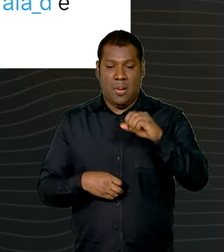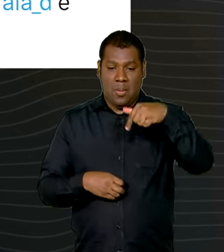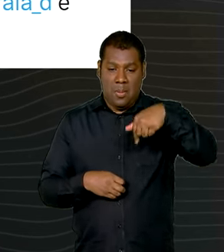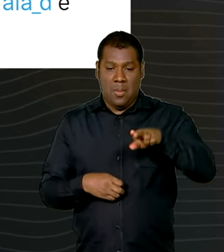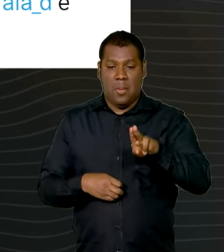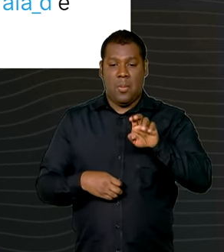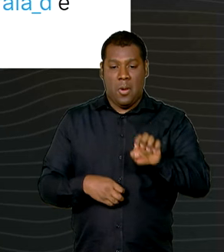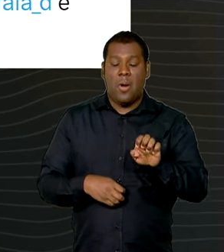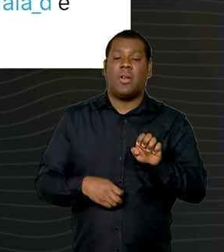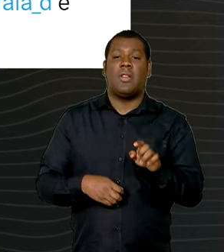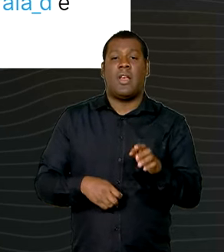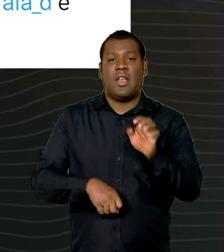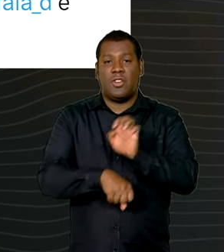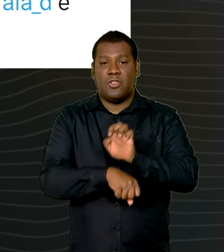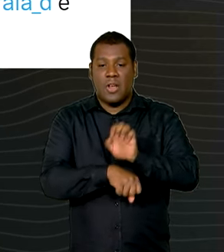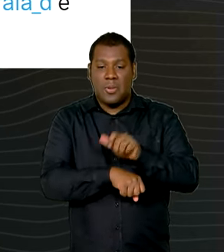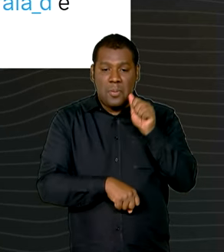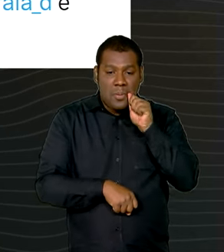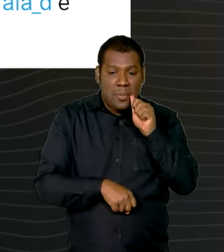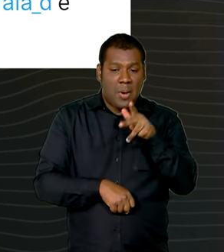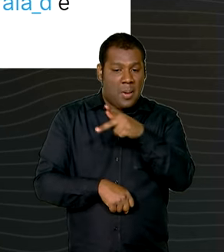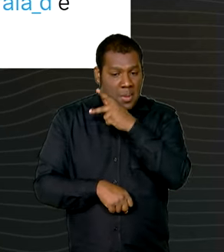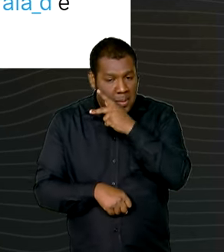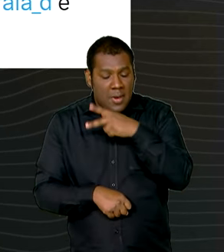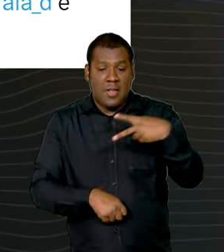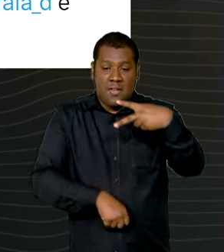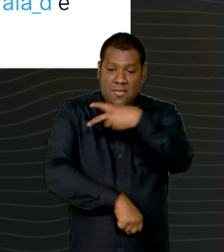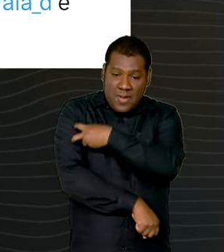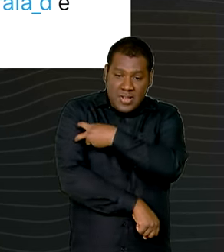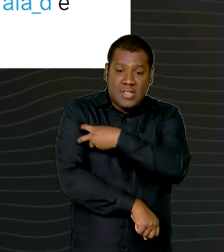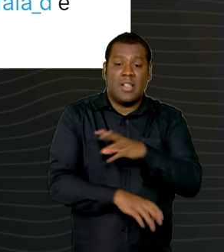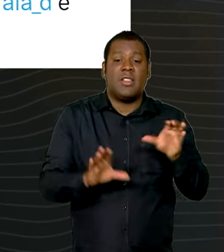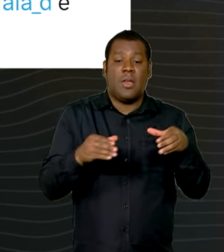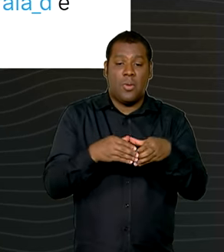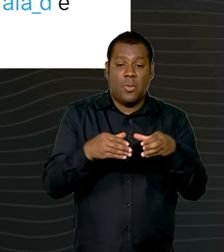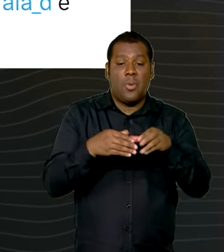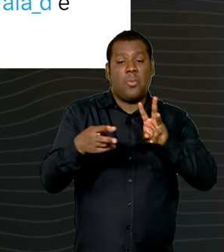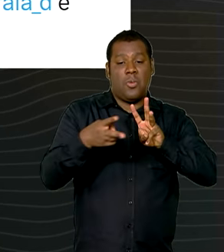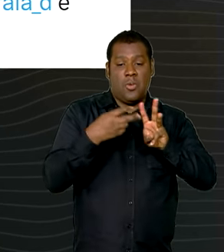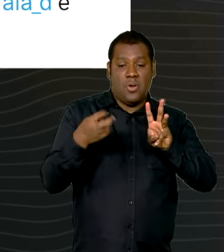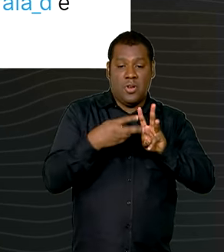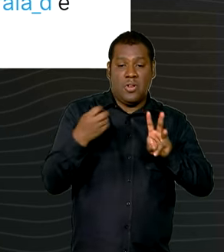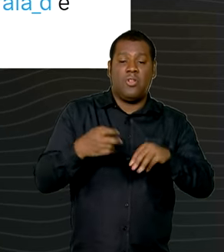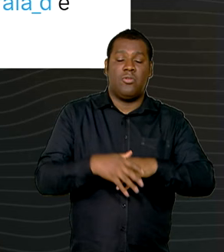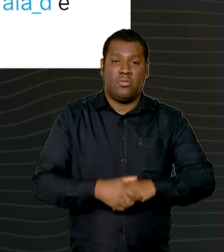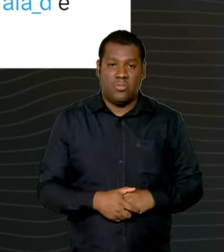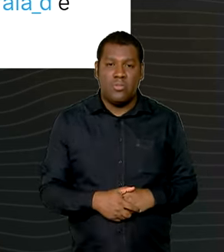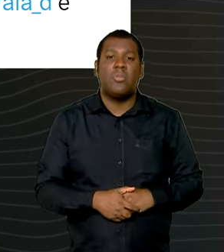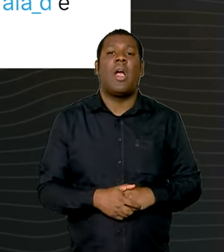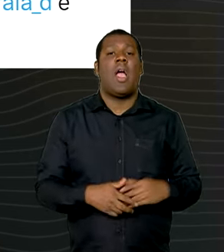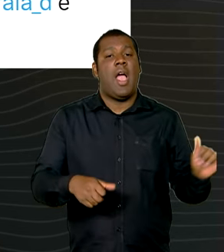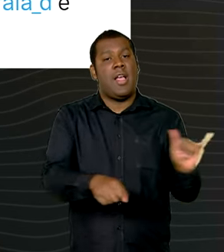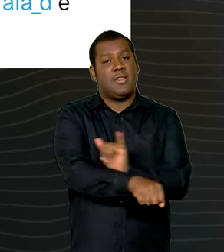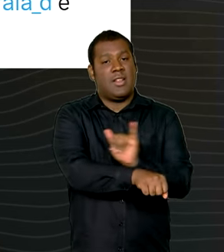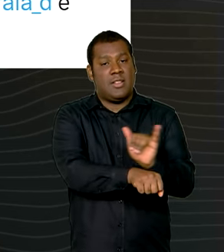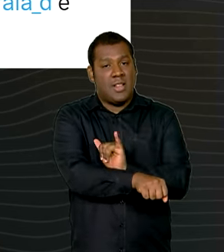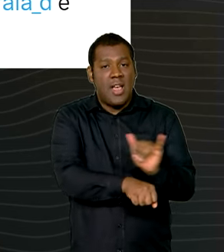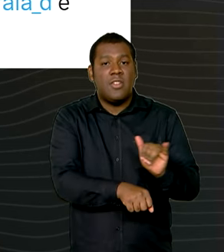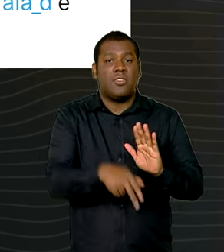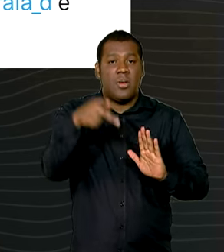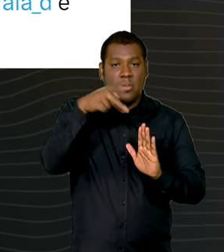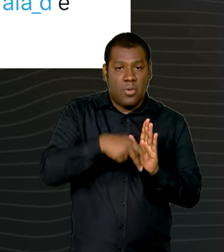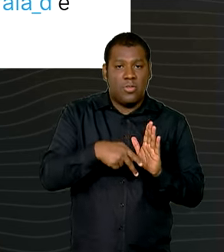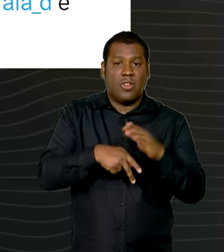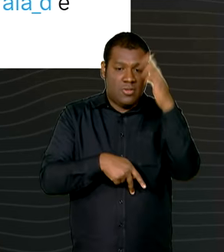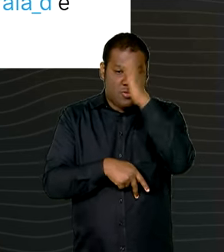acompanharam a aplicação de vacinas na aldeia Kuai a ação faz parte do programa nacional do mês